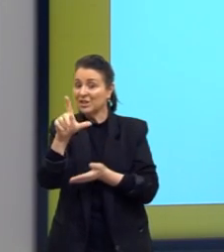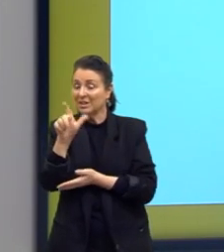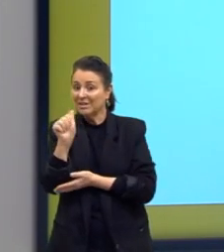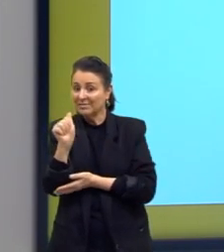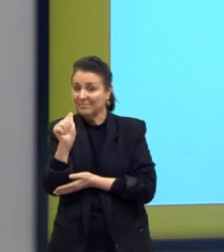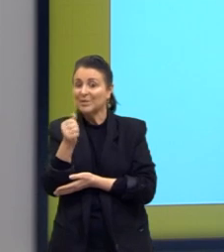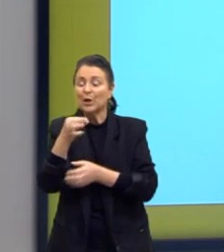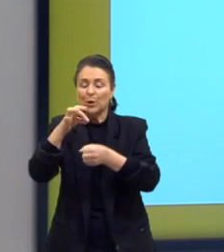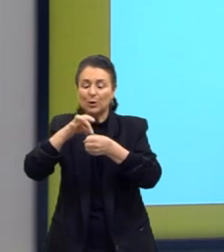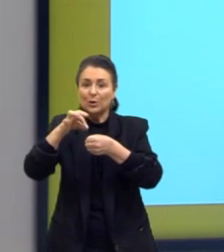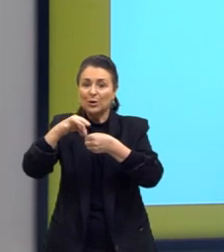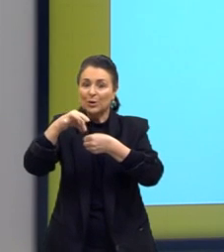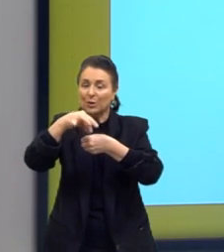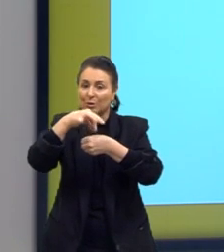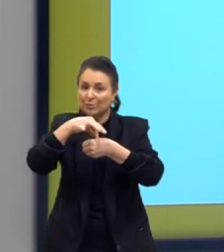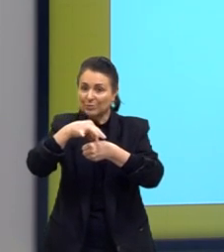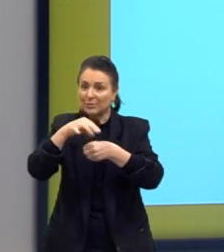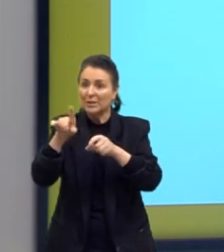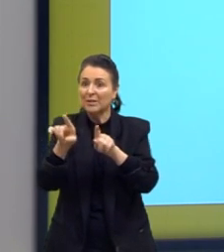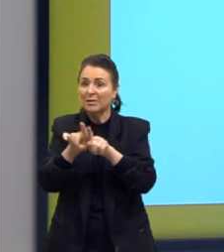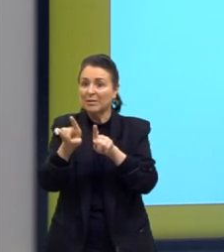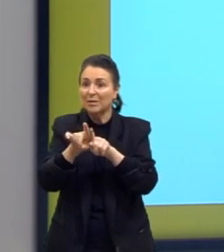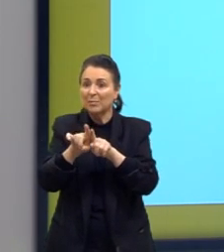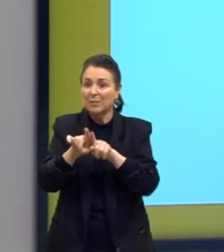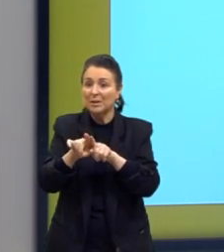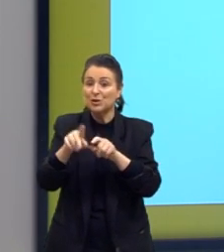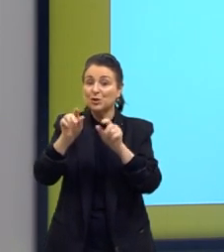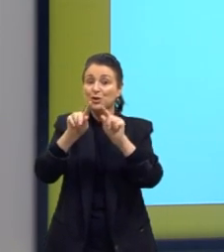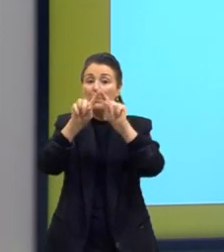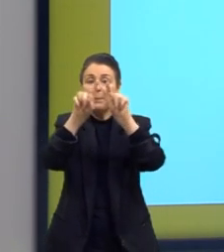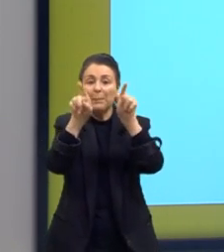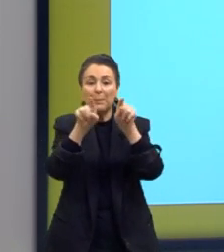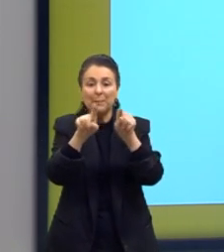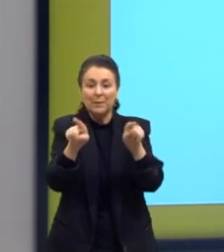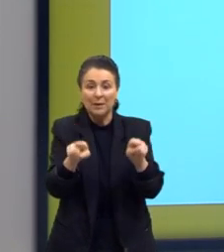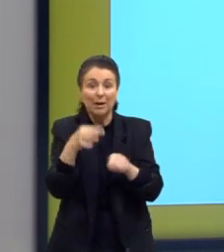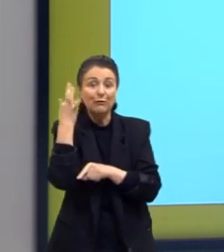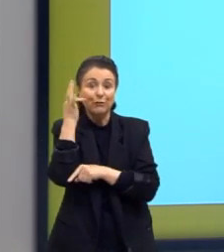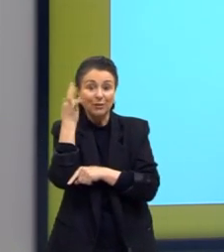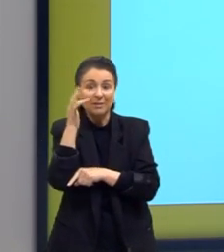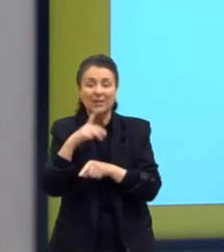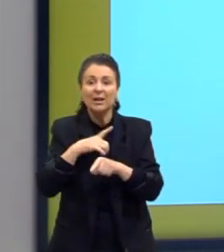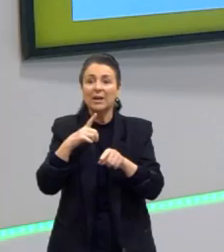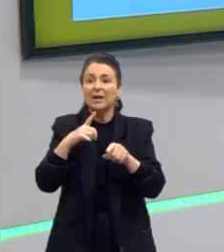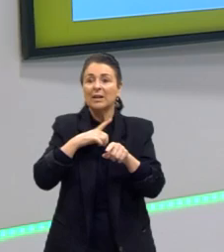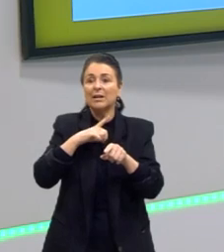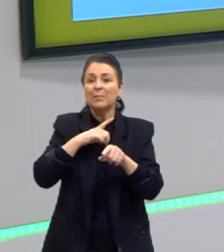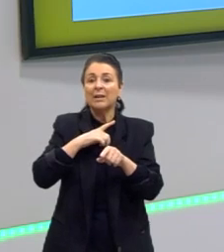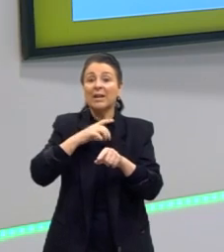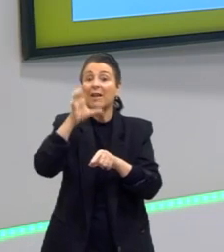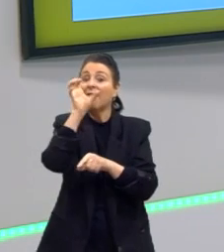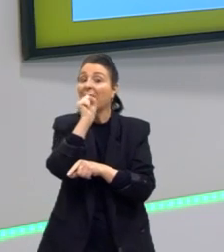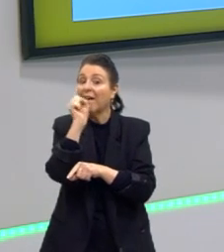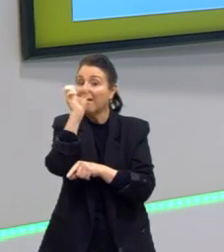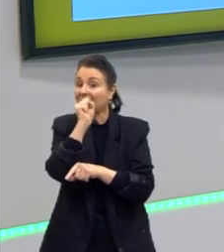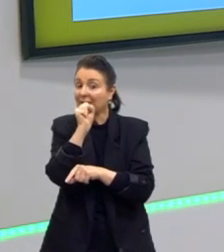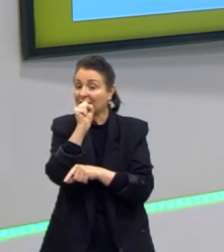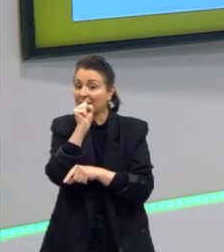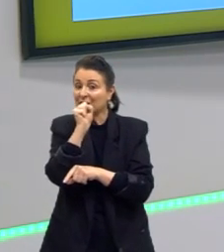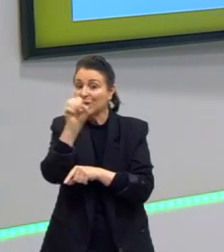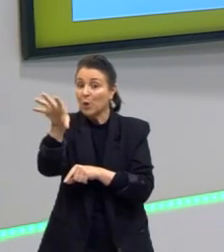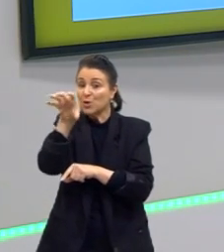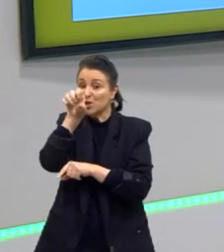morango, o etanoato de isopentila, o aroma de pera, o etanoato de octila, aroma de laranja,